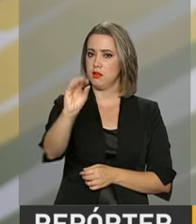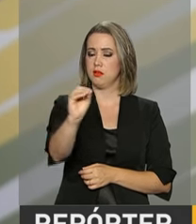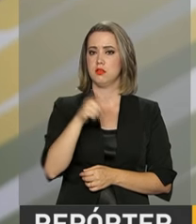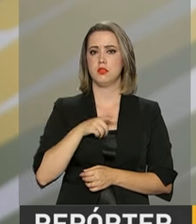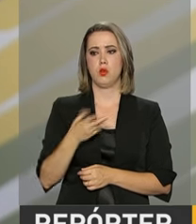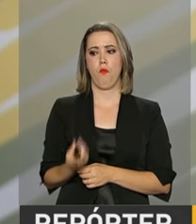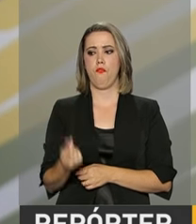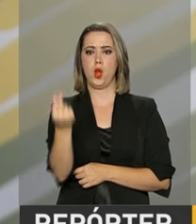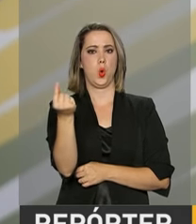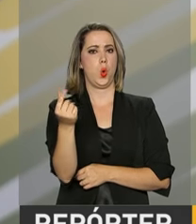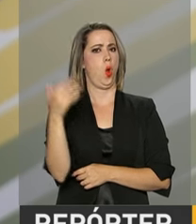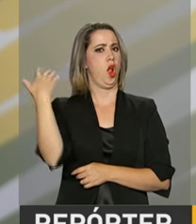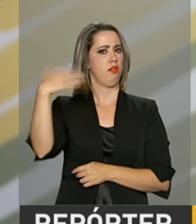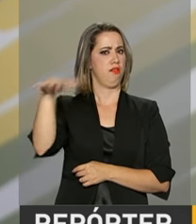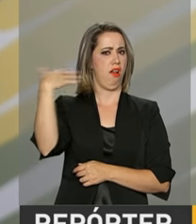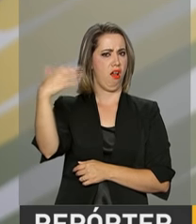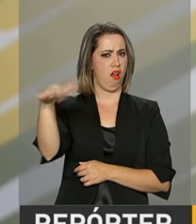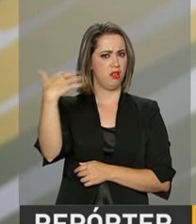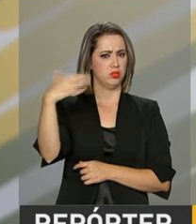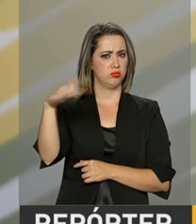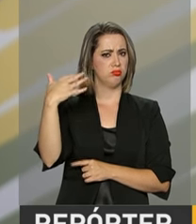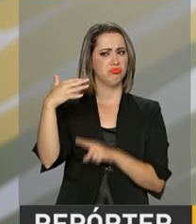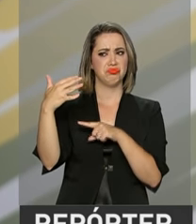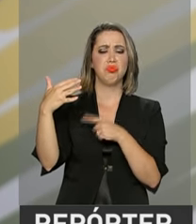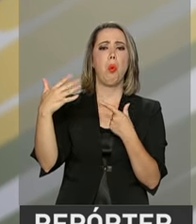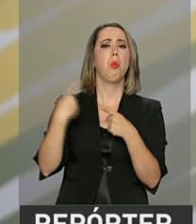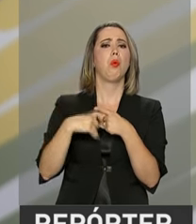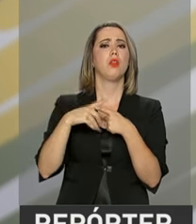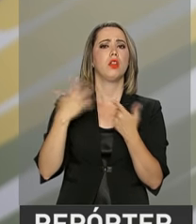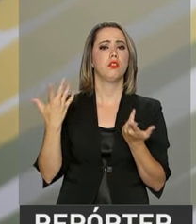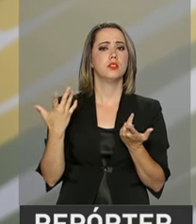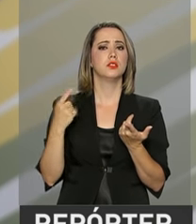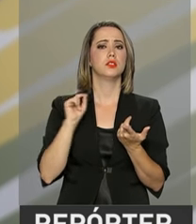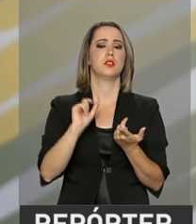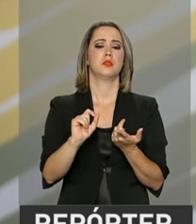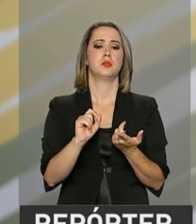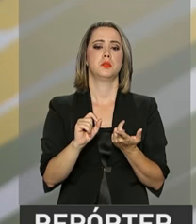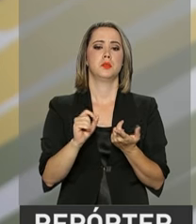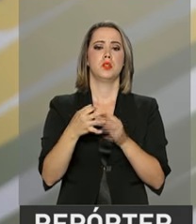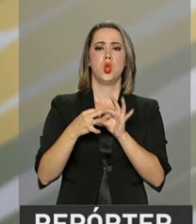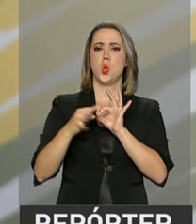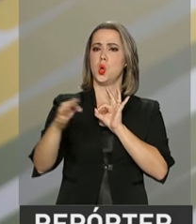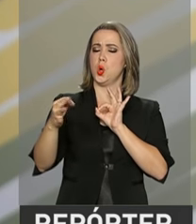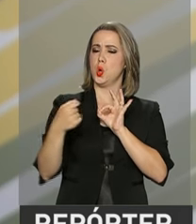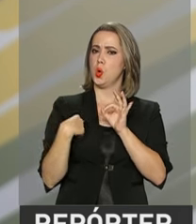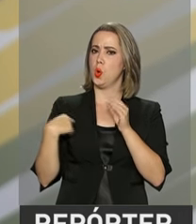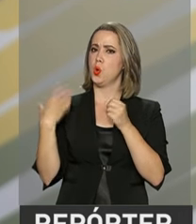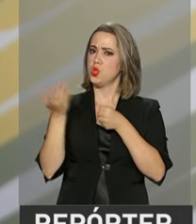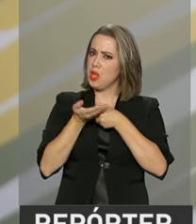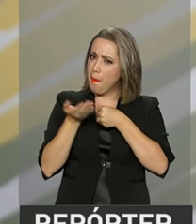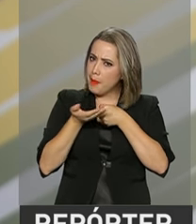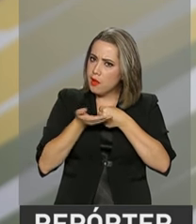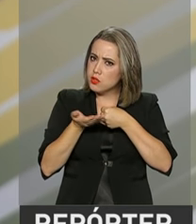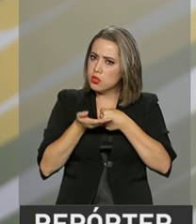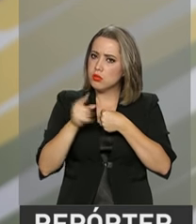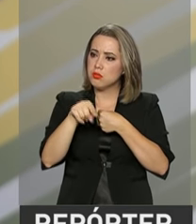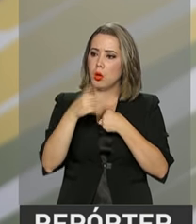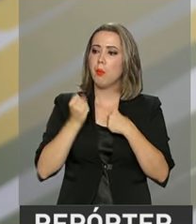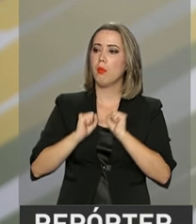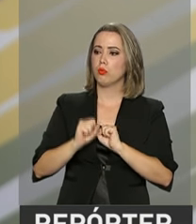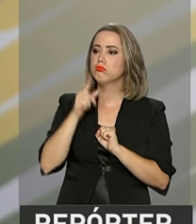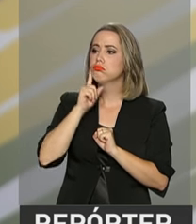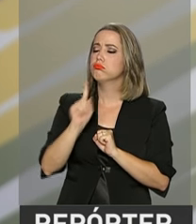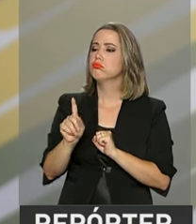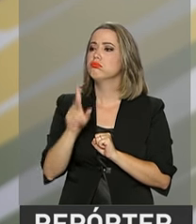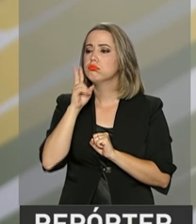exageradamente e injustificadamente distante da média, isso poderá ensejar uma